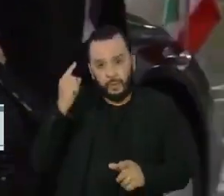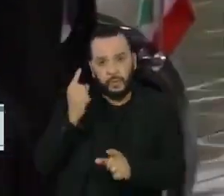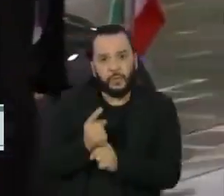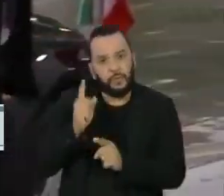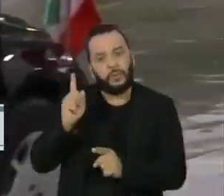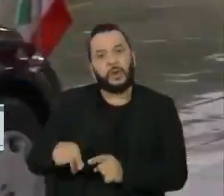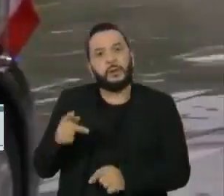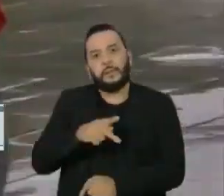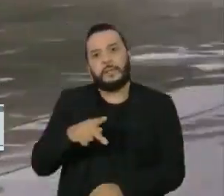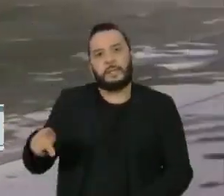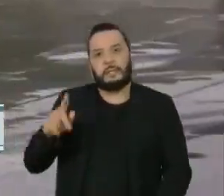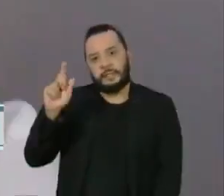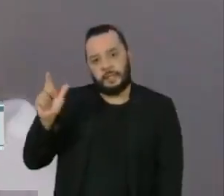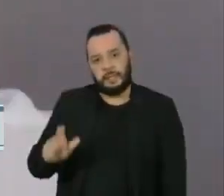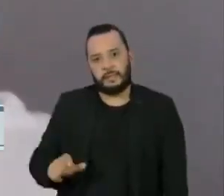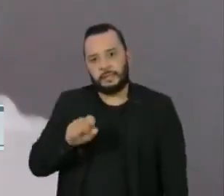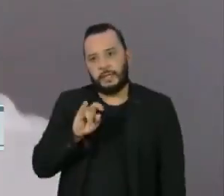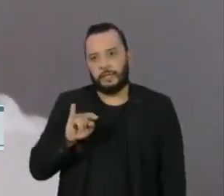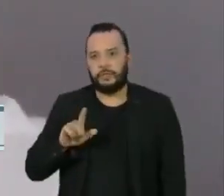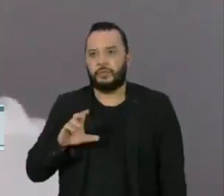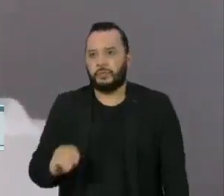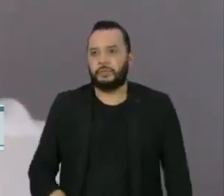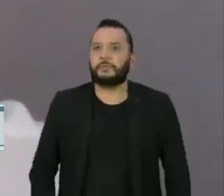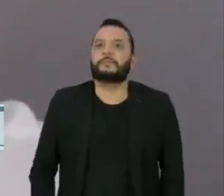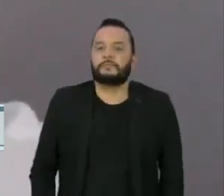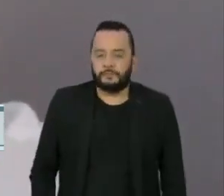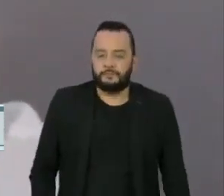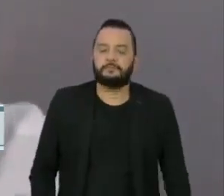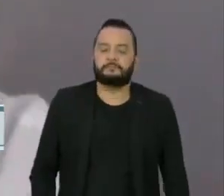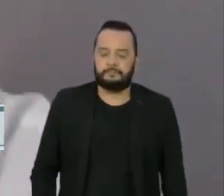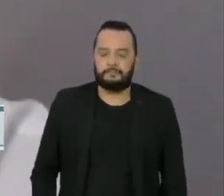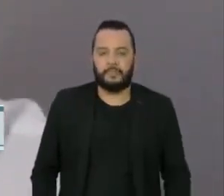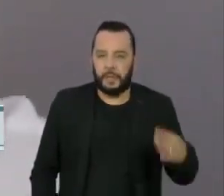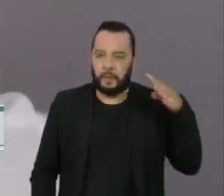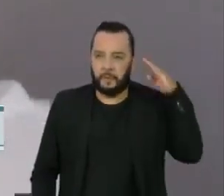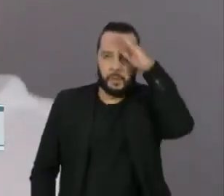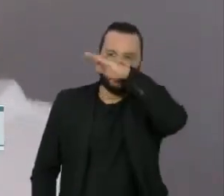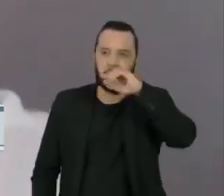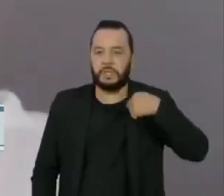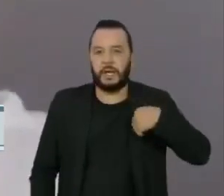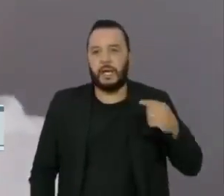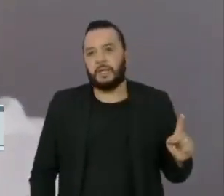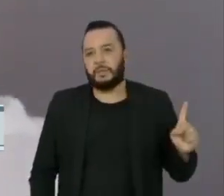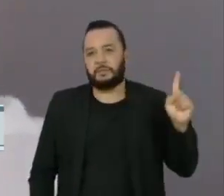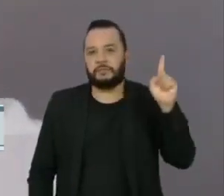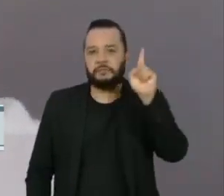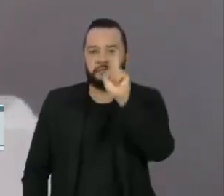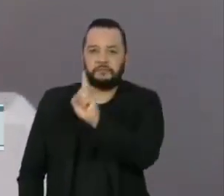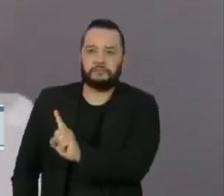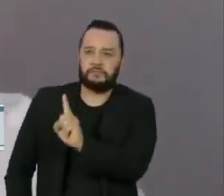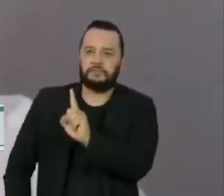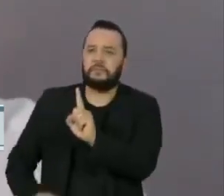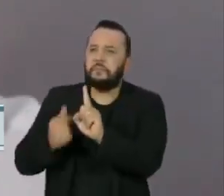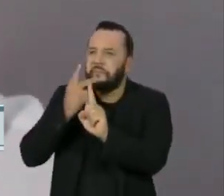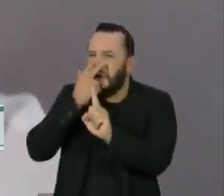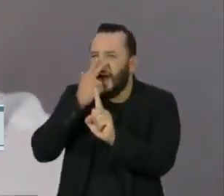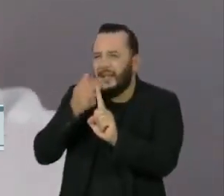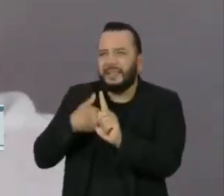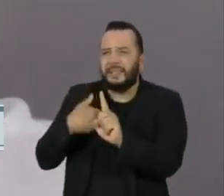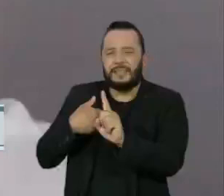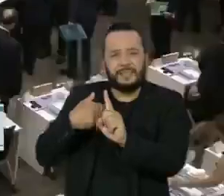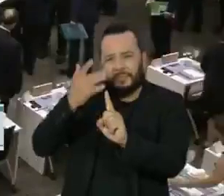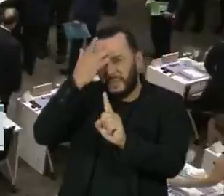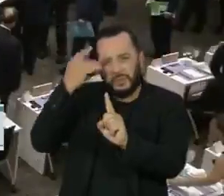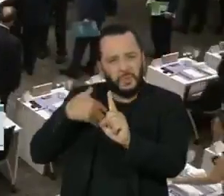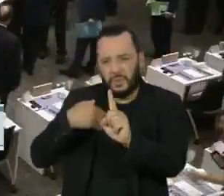presidente italiano Sérgio Mattarella. O presidente chega não apenas com uma baixa legitimidade, mas com uma credibilidade